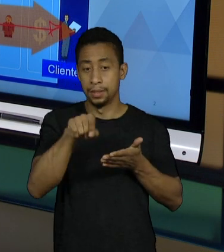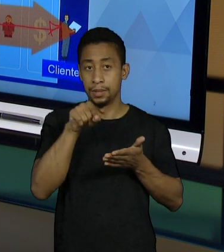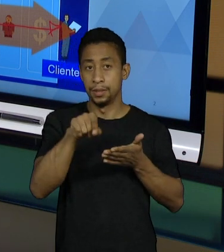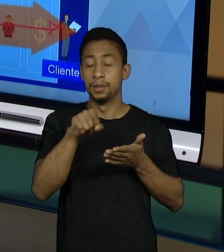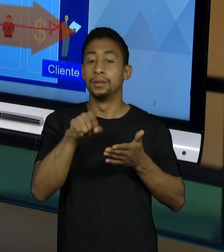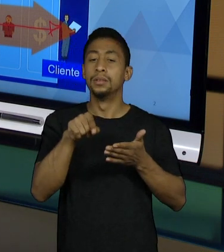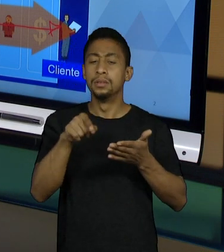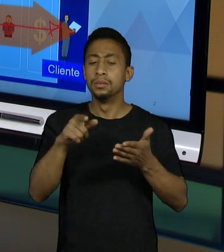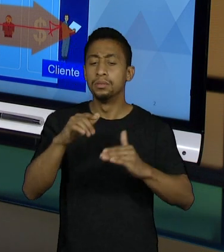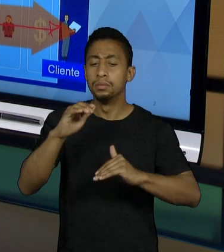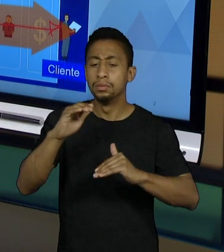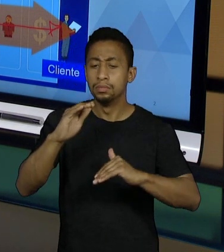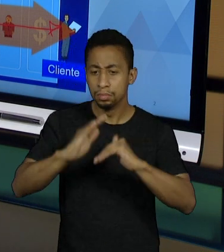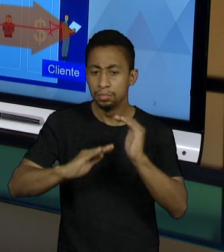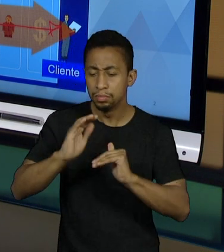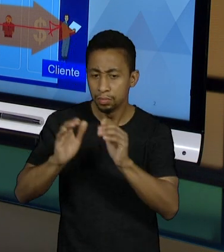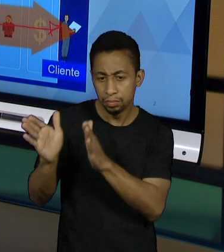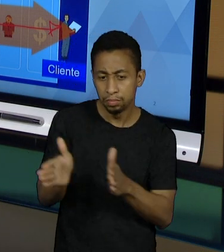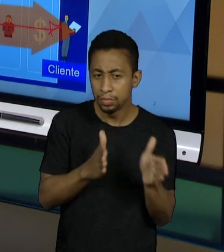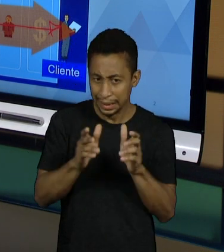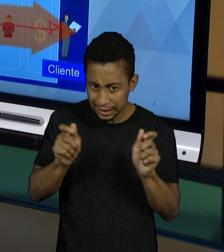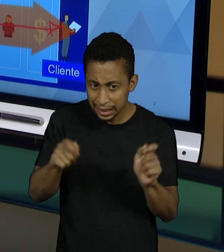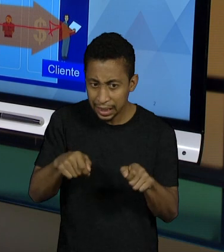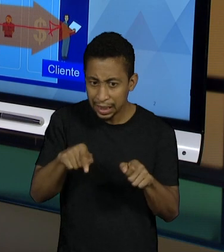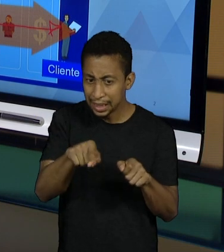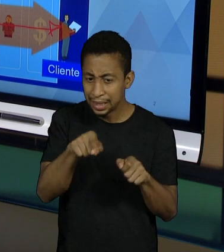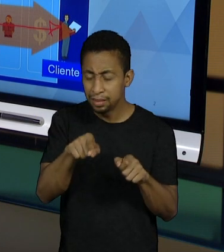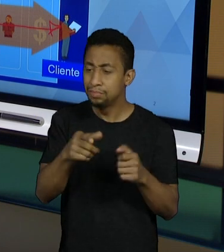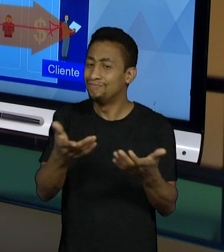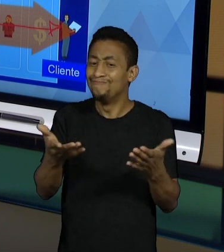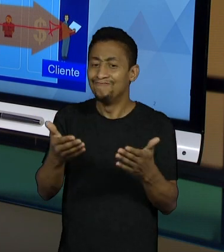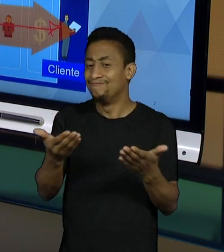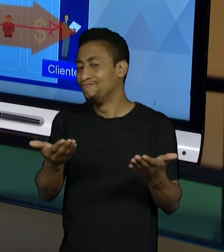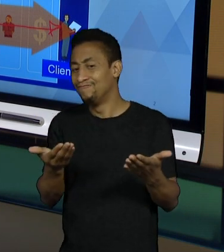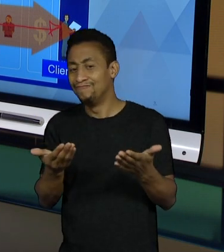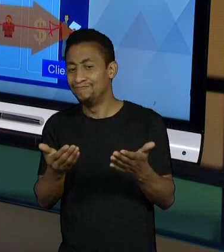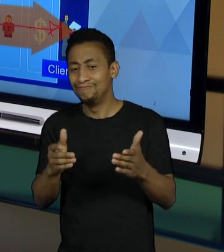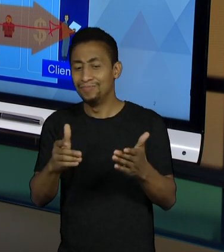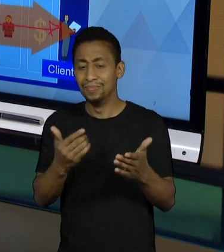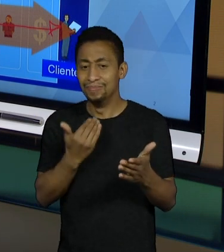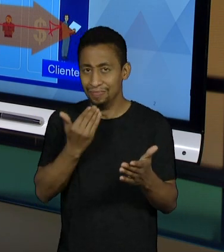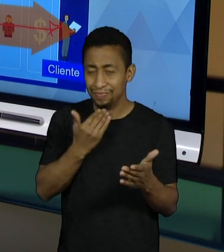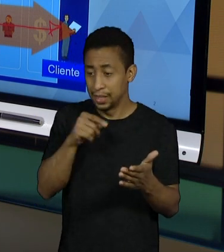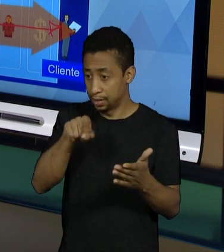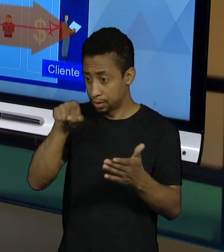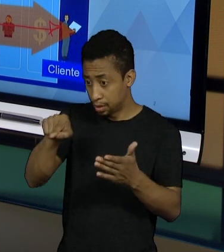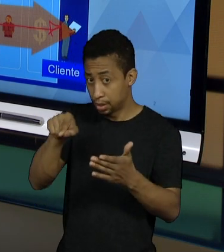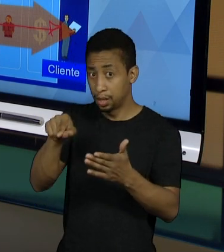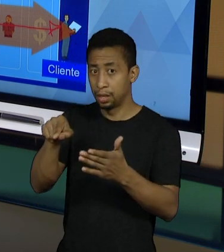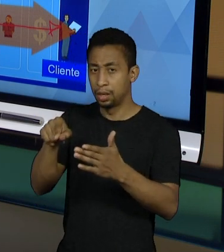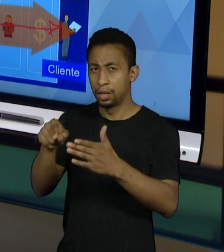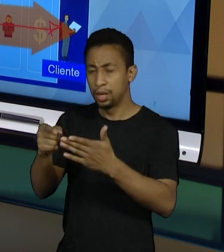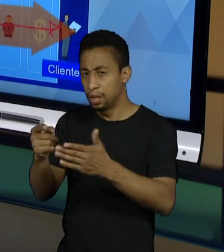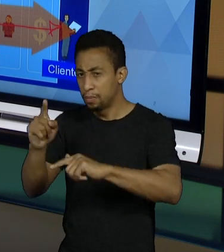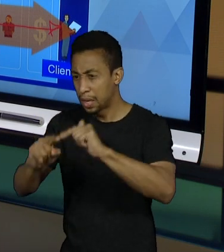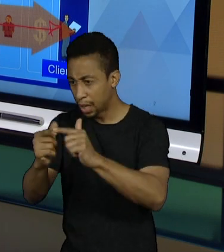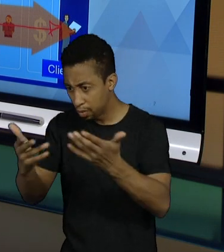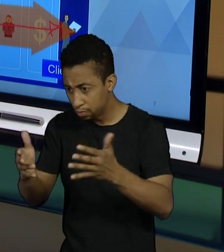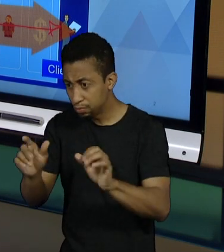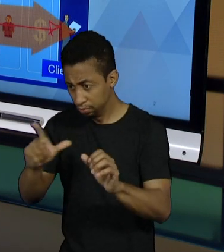para poder mandar para a manufatura. Se não tem estoque primário para fazer as peças, eu tenho que